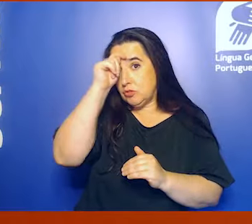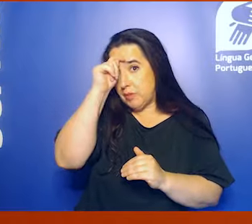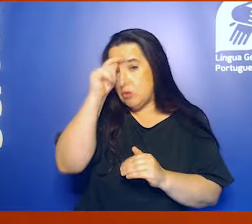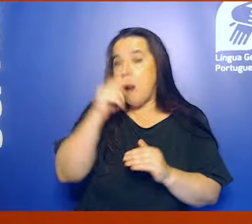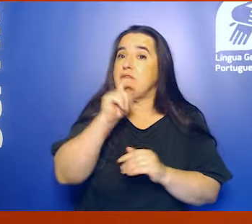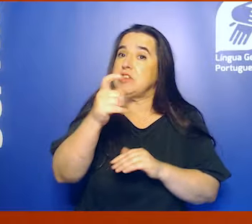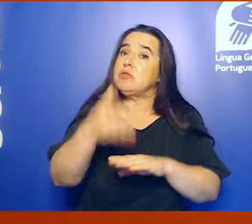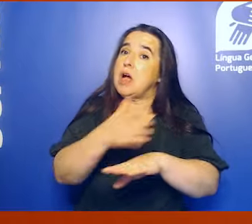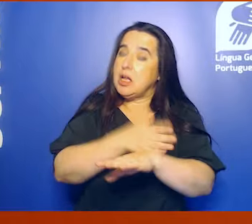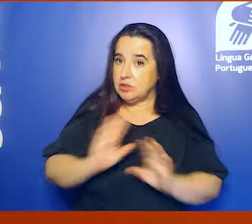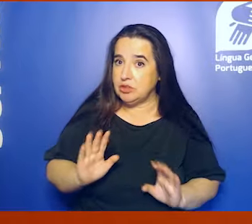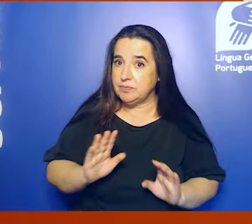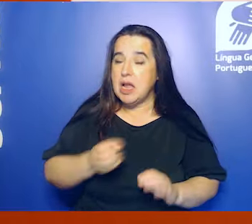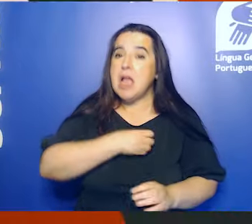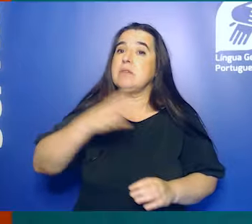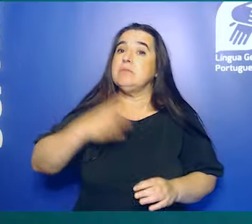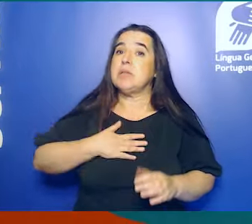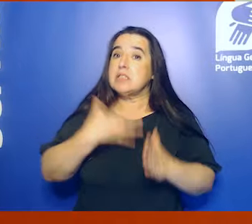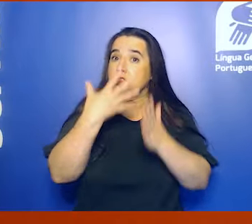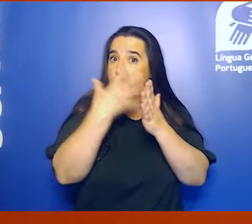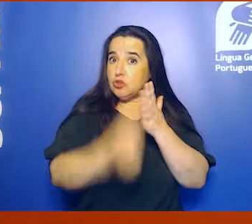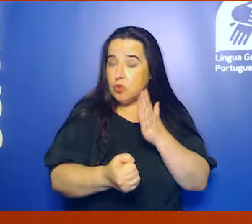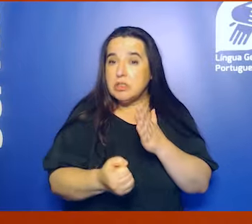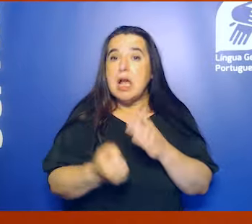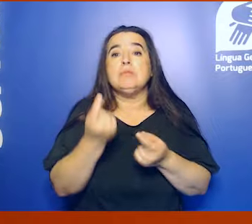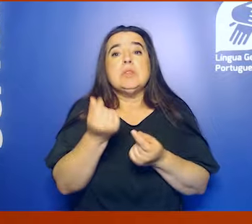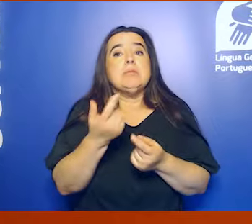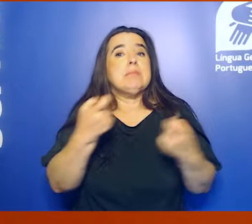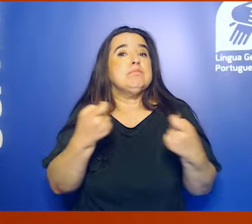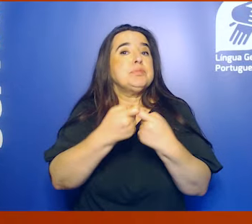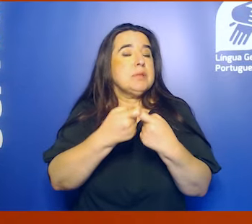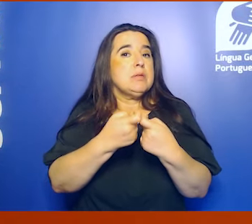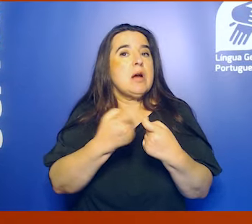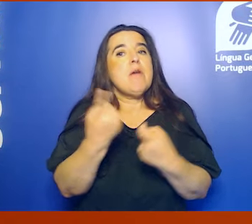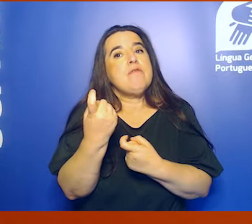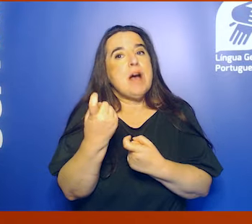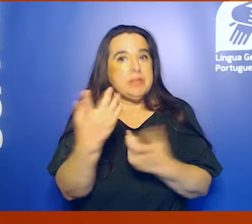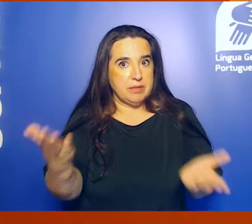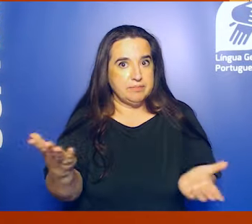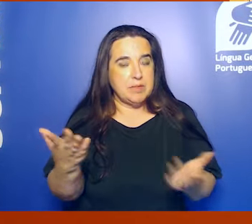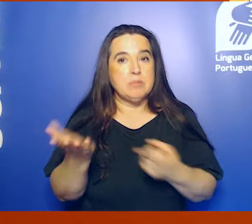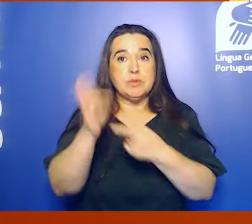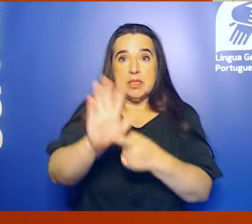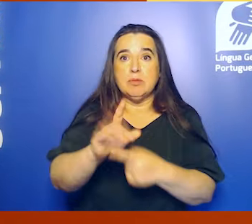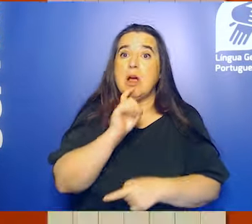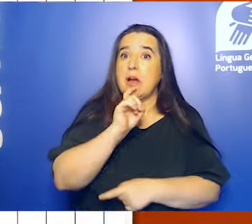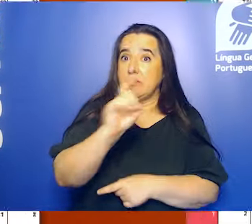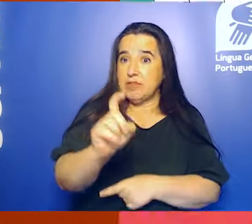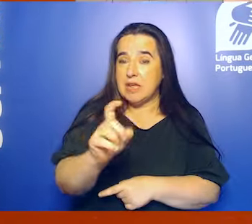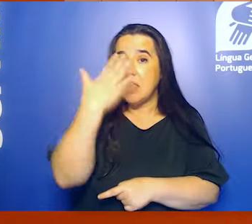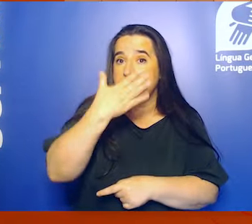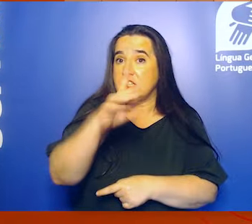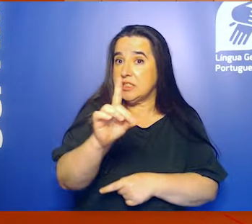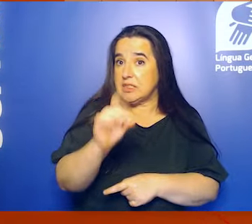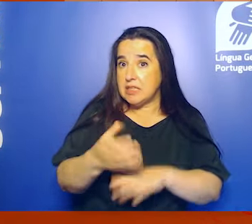aviso prévio, a empresa pode descontar o correspondente à retribuição referente ao perigo em falta. Por exemplo, tinha de avisar com